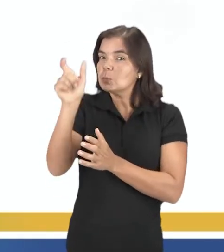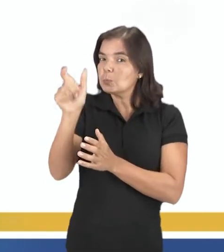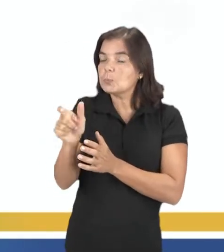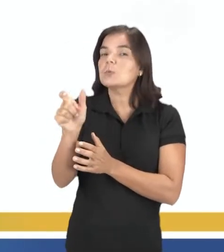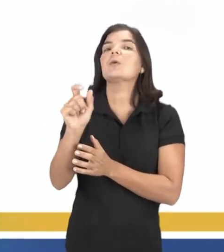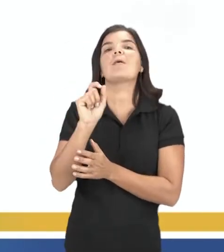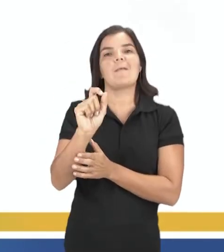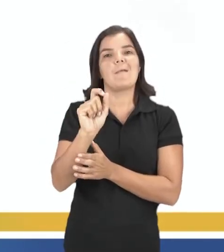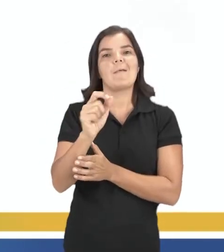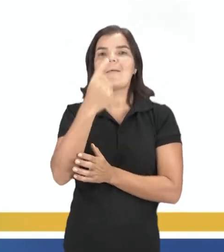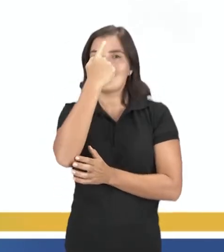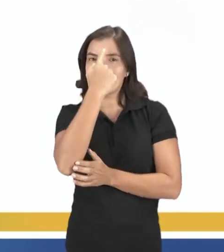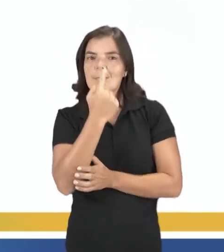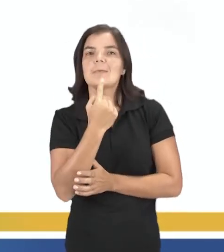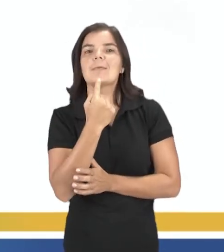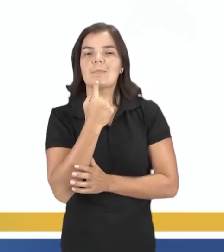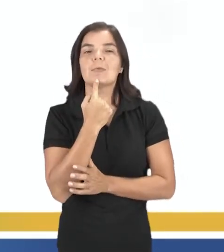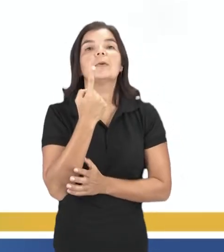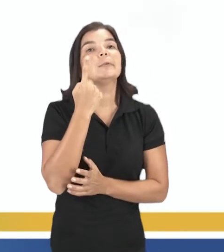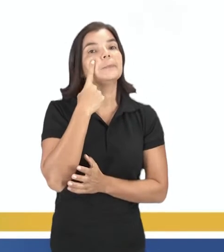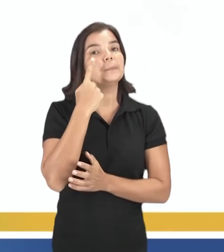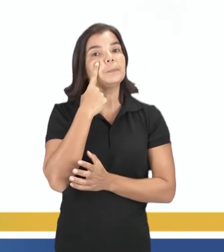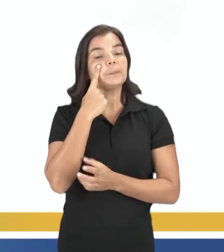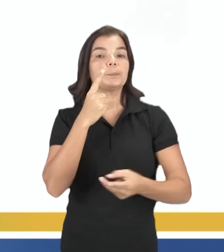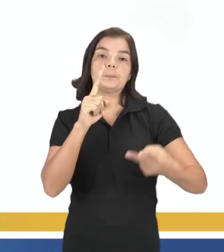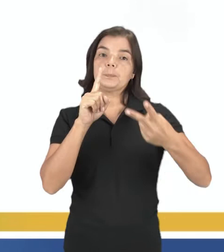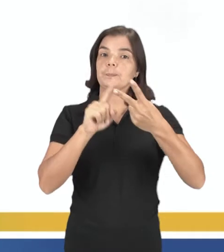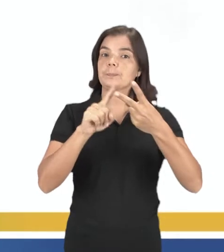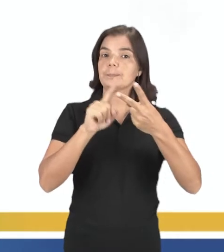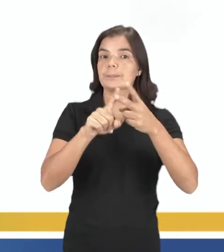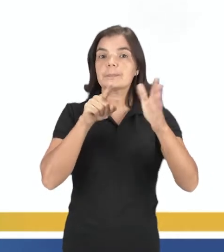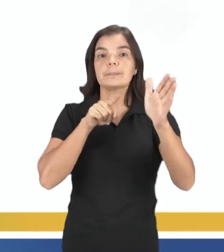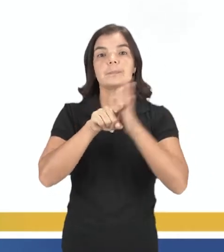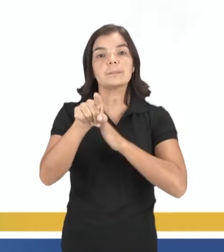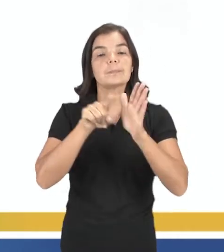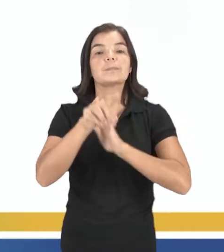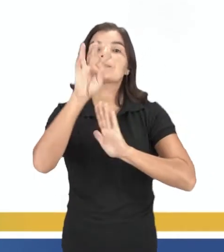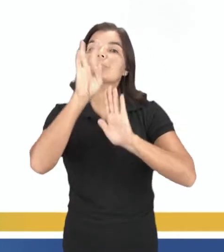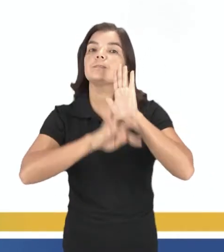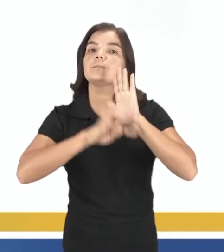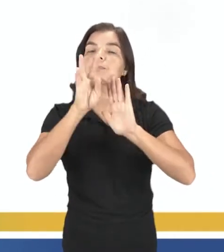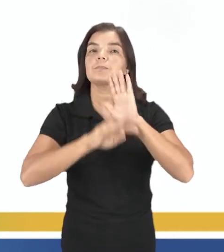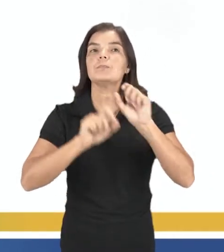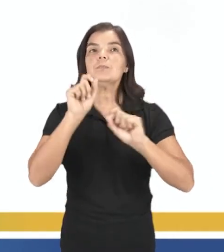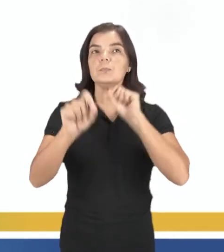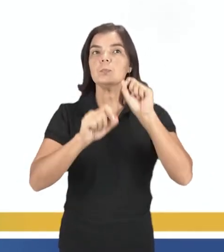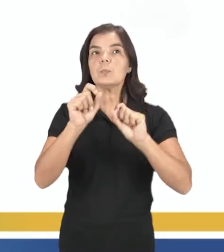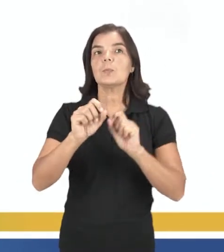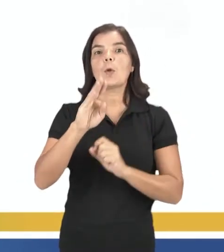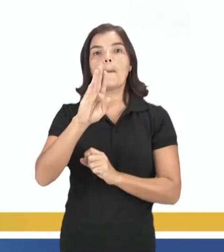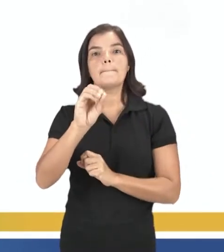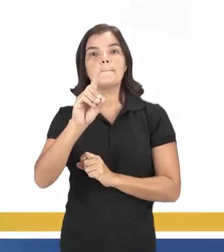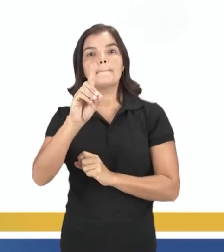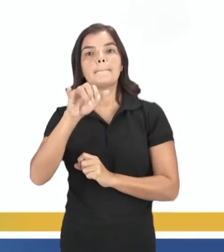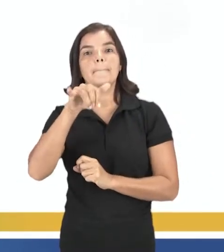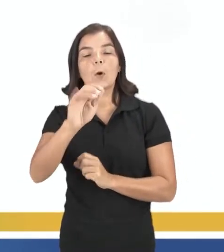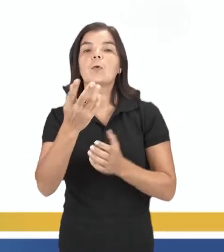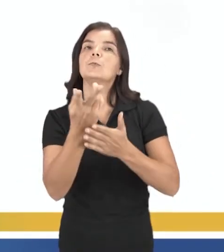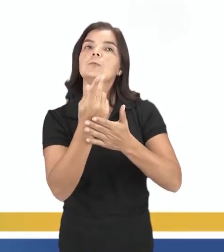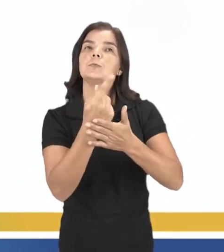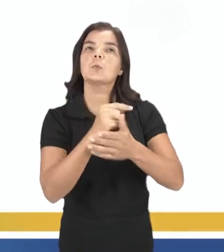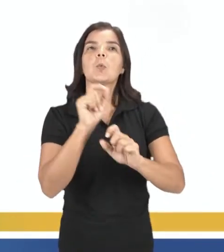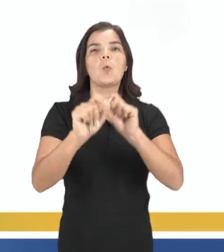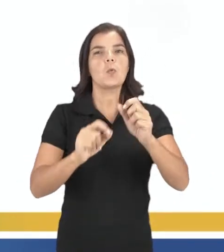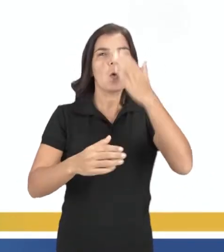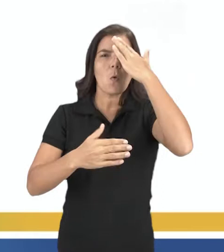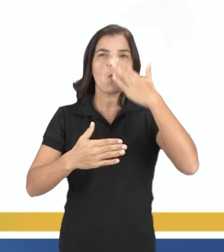rodapé da imagem. E vamos lá para o texto 2, pessoal. O texto 2 fala sobre a body art. A body art põe